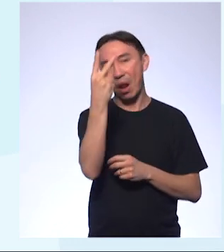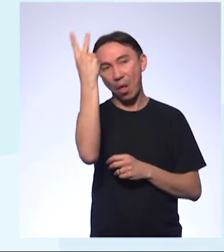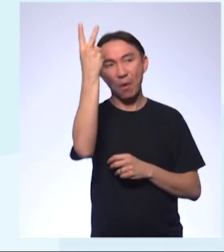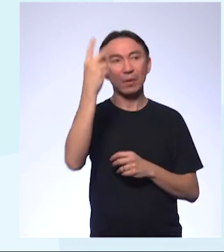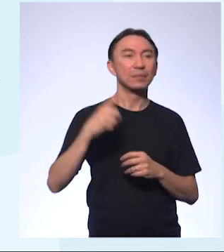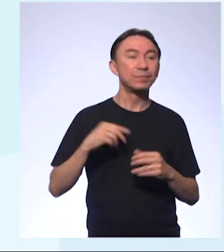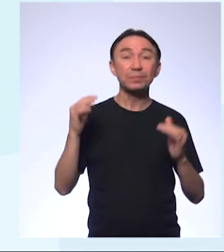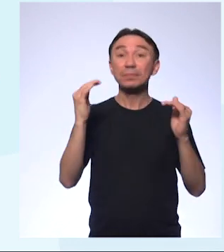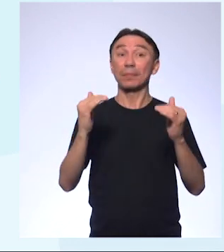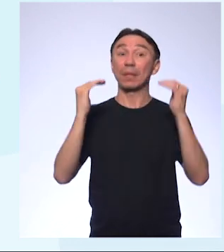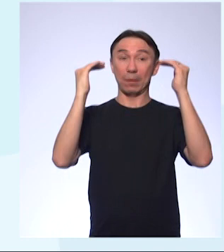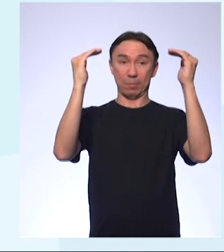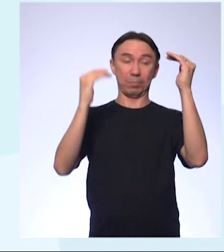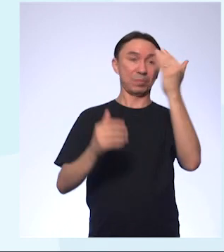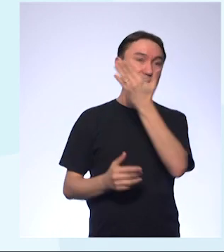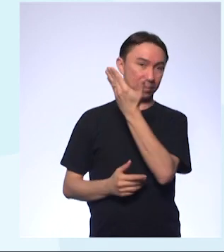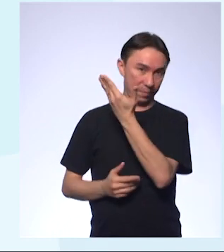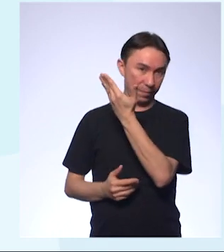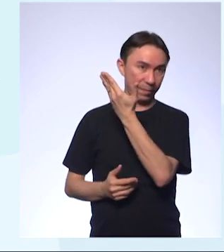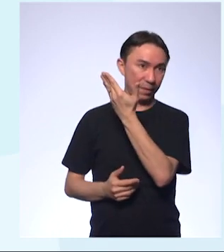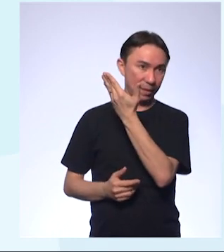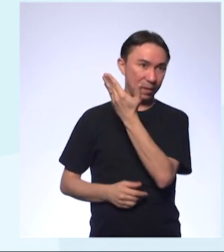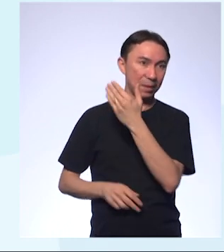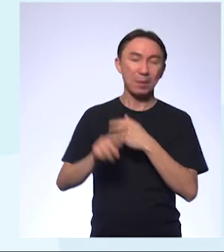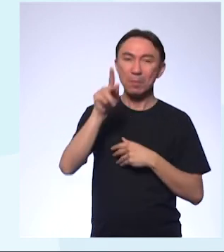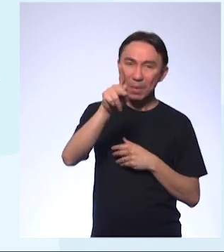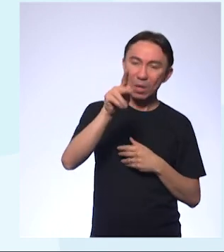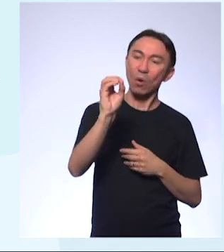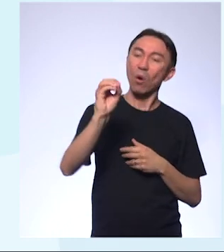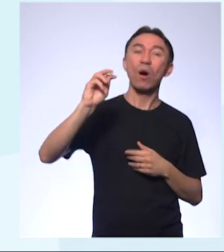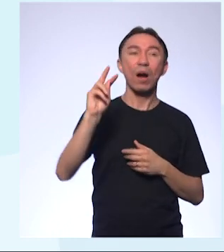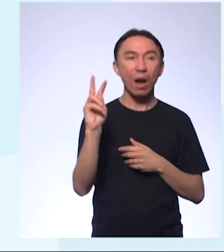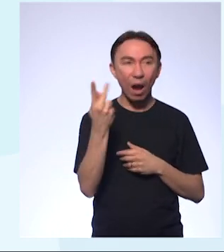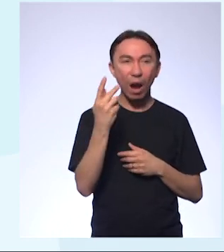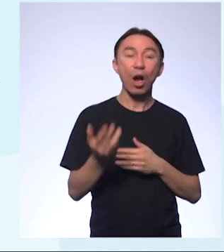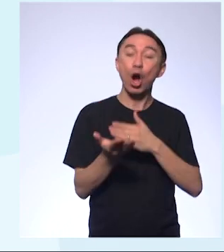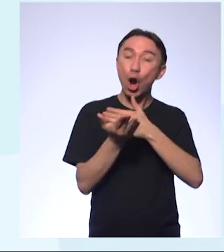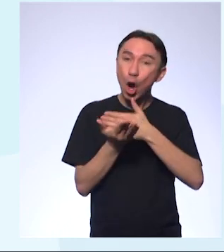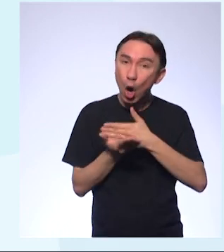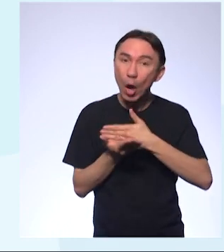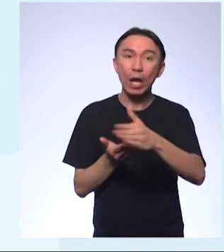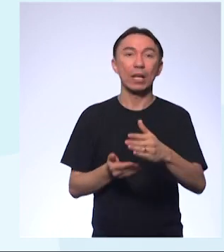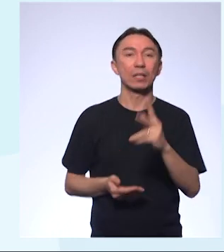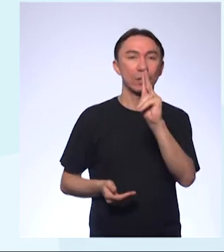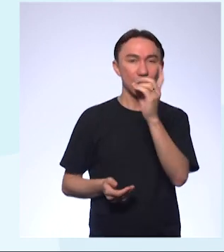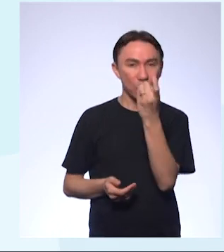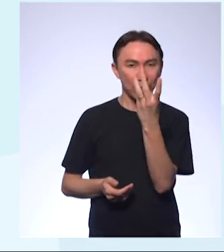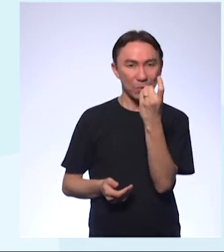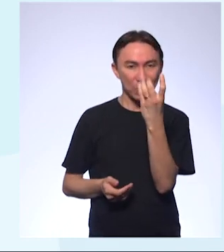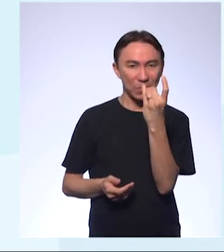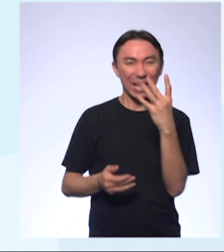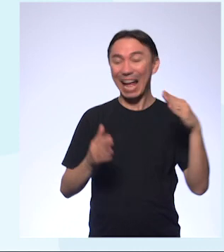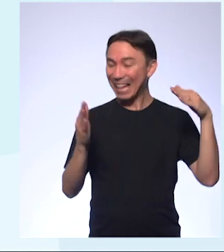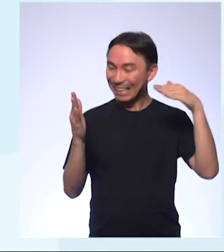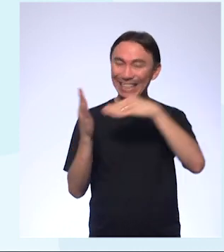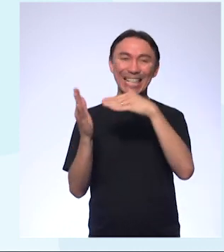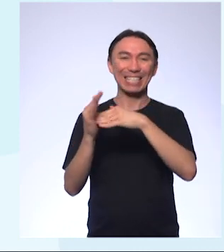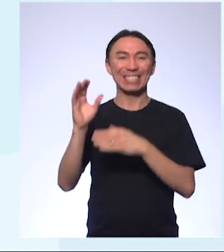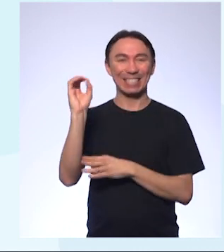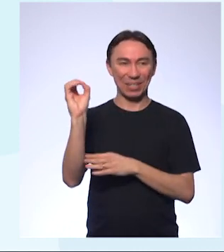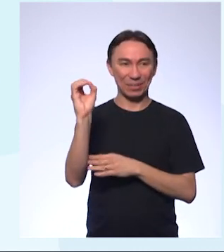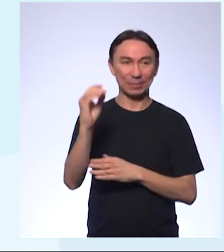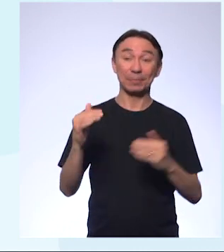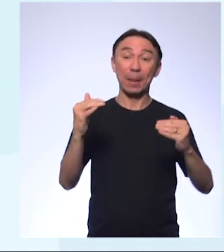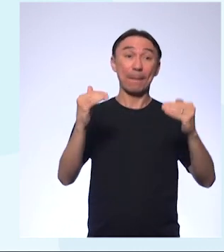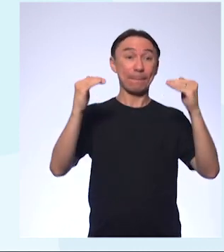temos os valores de pOH, começando do 14 e chegando até o zero. Na linha de